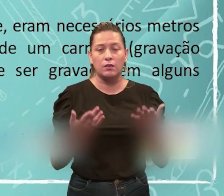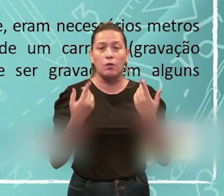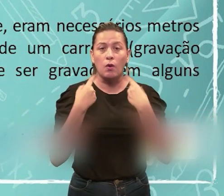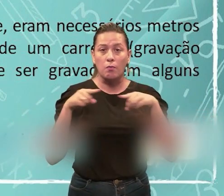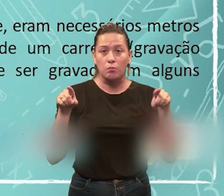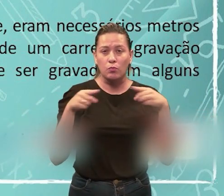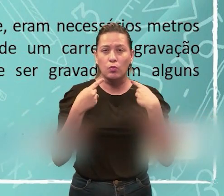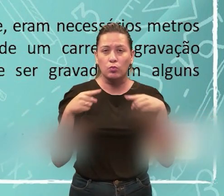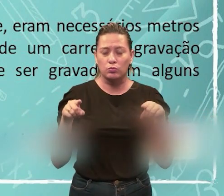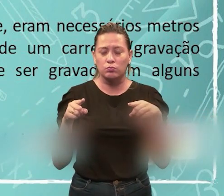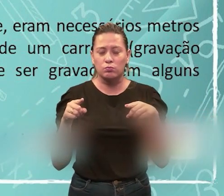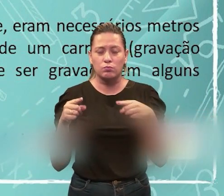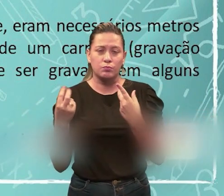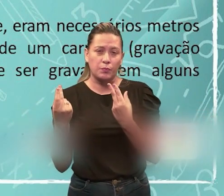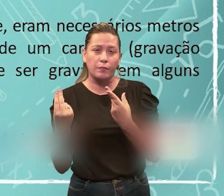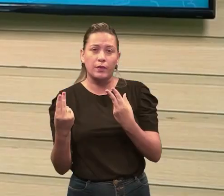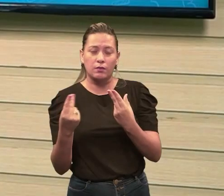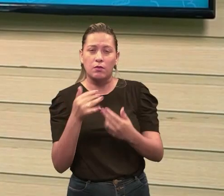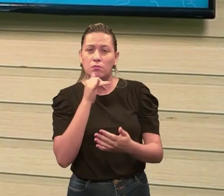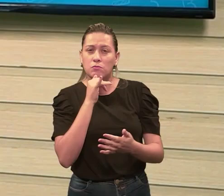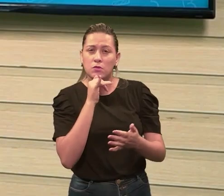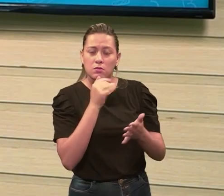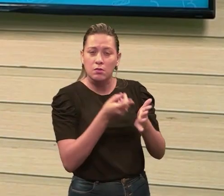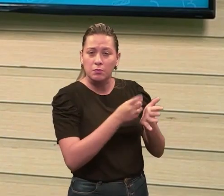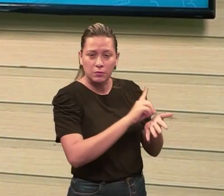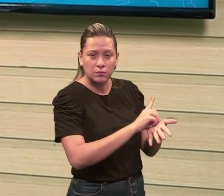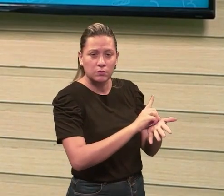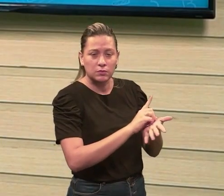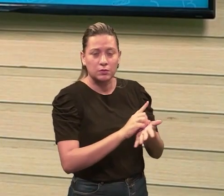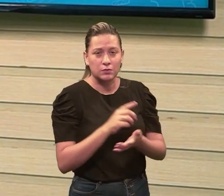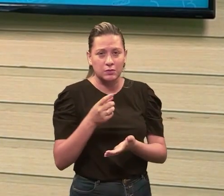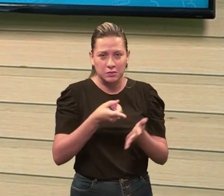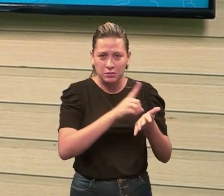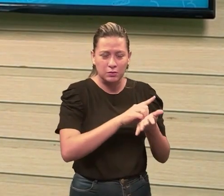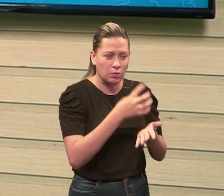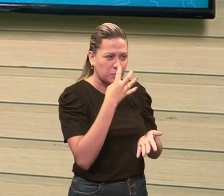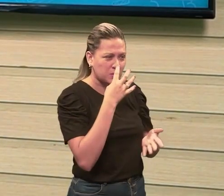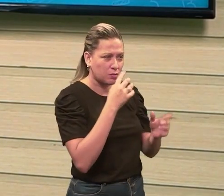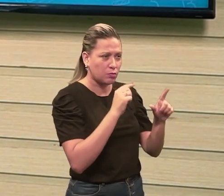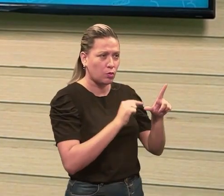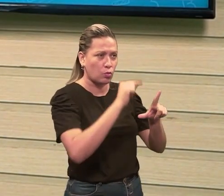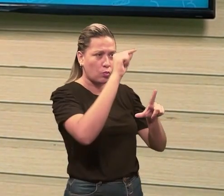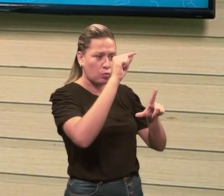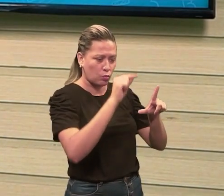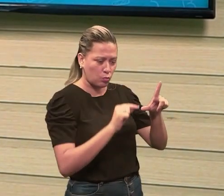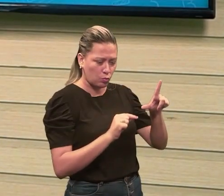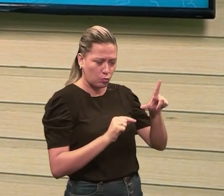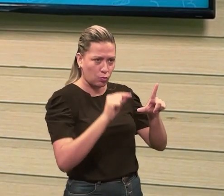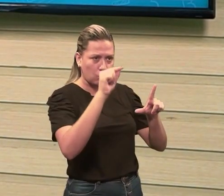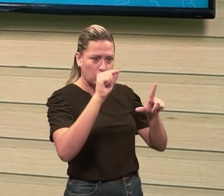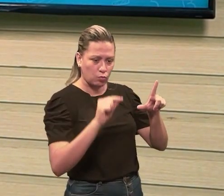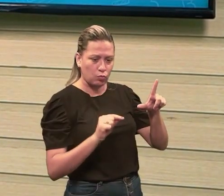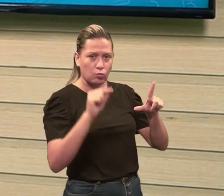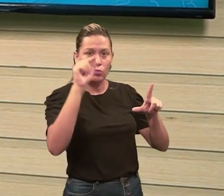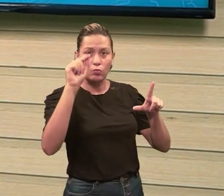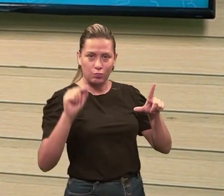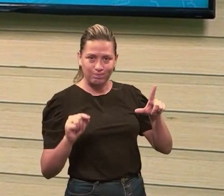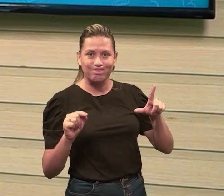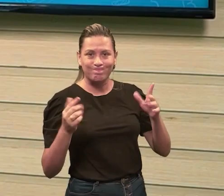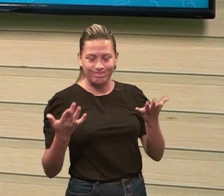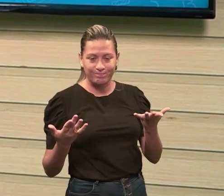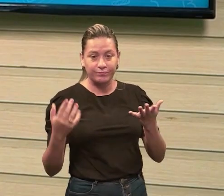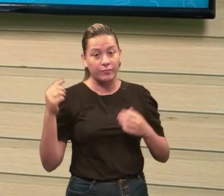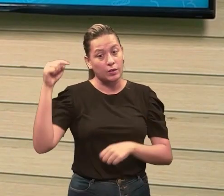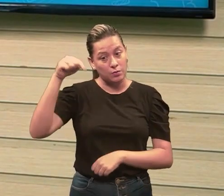exemplo lá, olha como ele é diferente, né? Lá, vocês observaram que eles tinham os picos, vários picos, em várias direções.